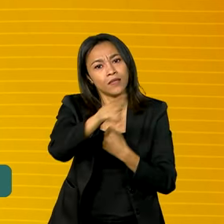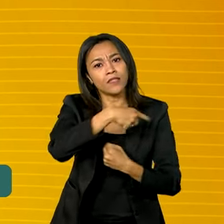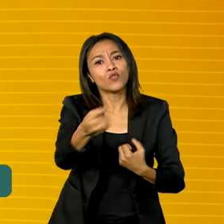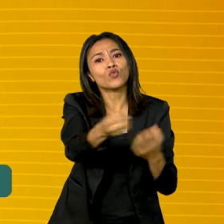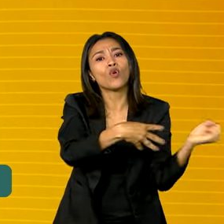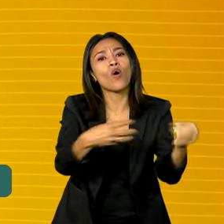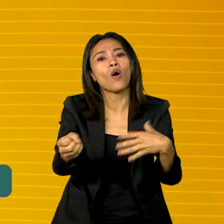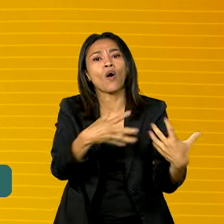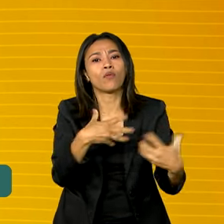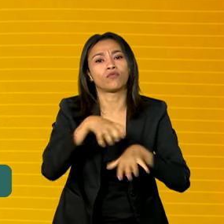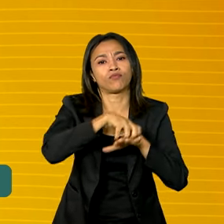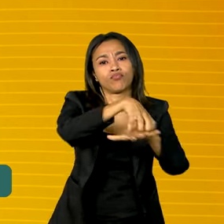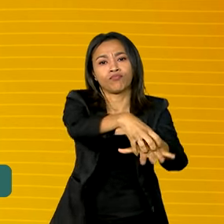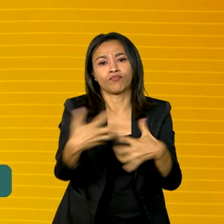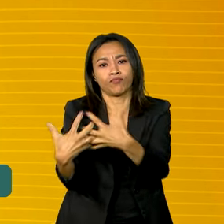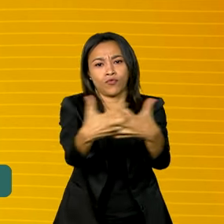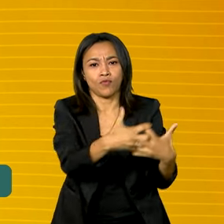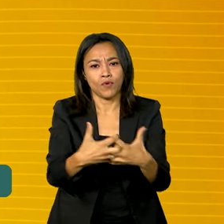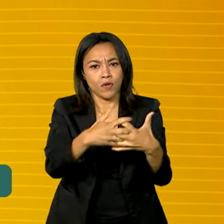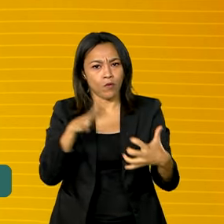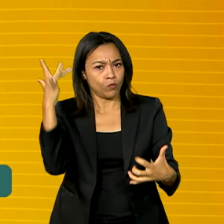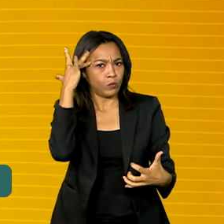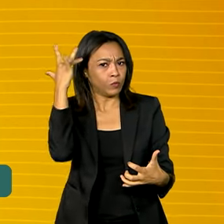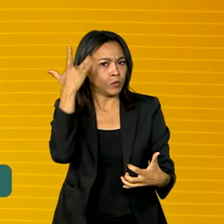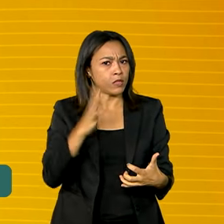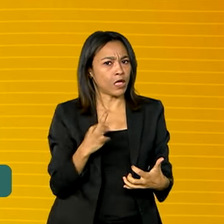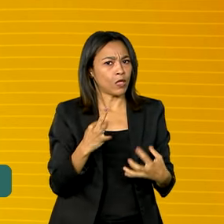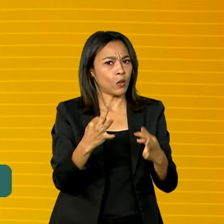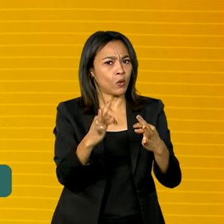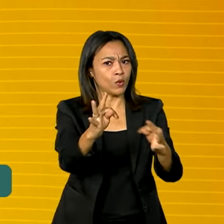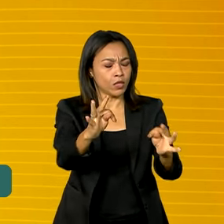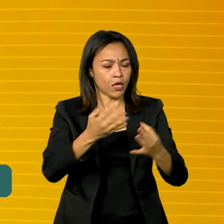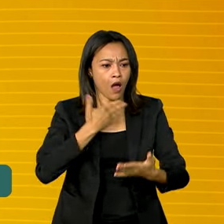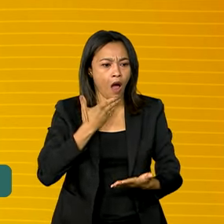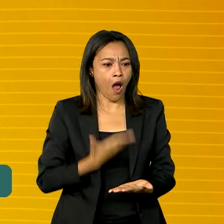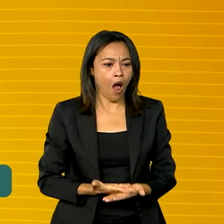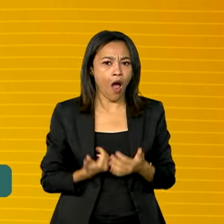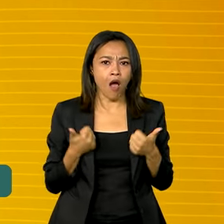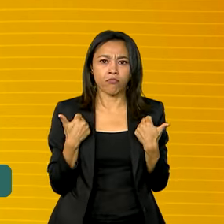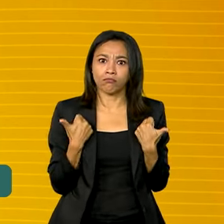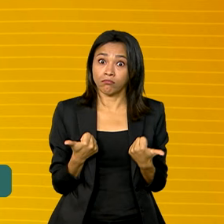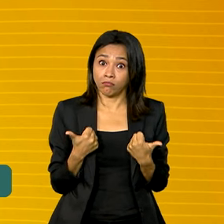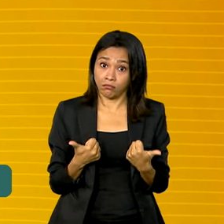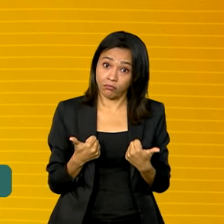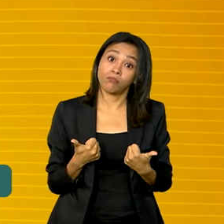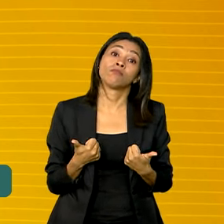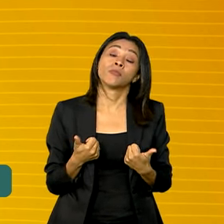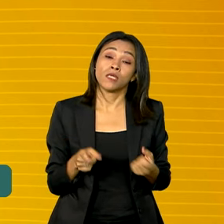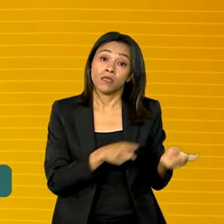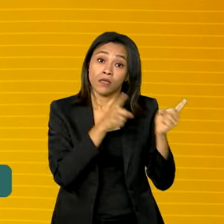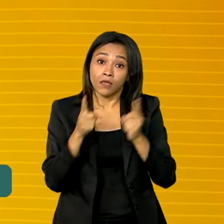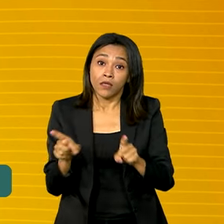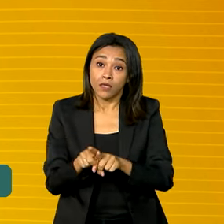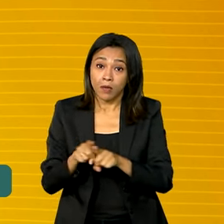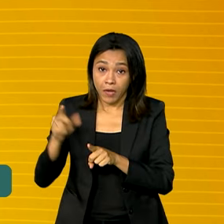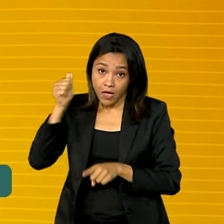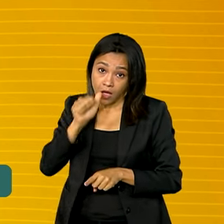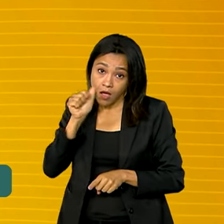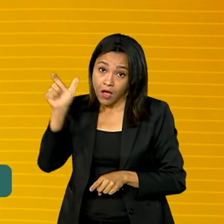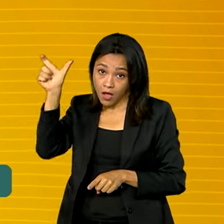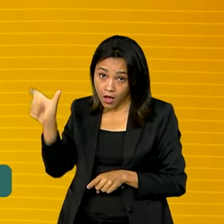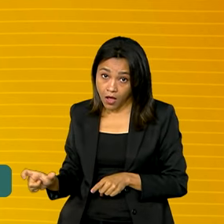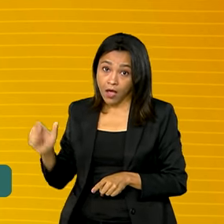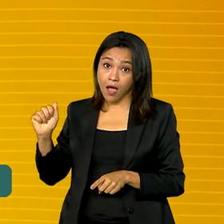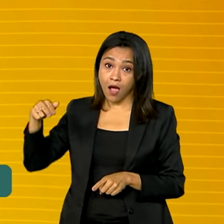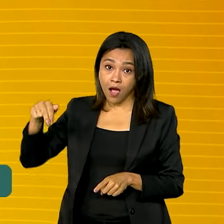novos caminhões têm uma tecnologia impressionante. E destacar o que colocou aqui a Ana, as